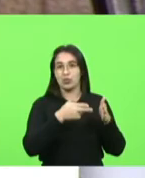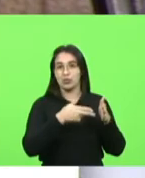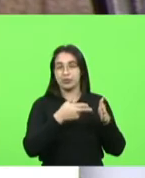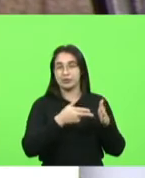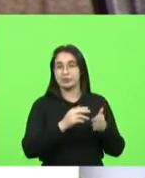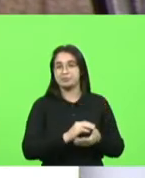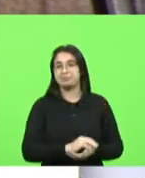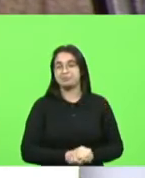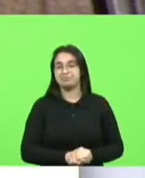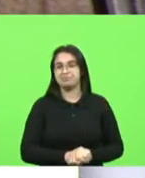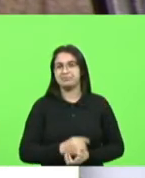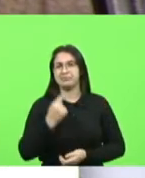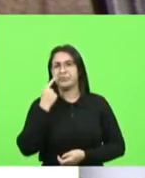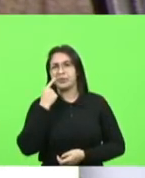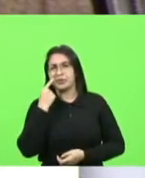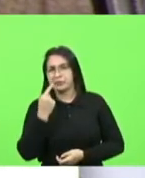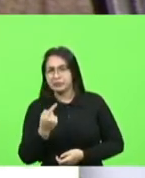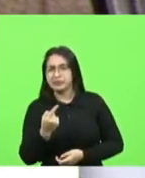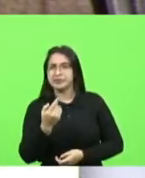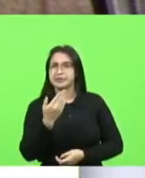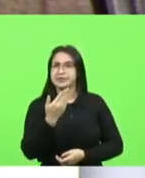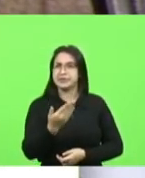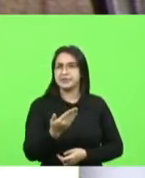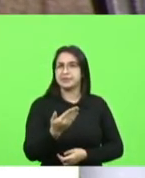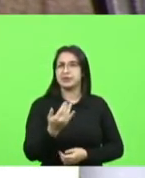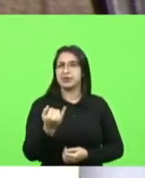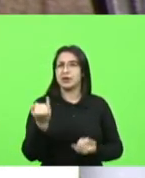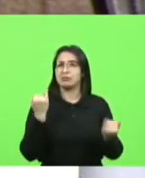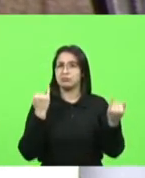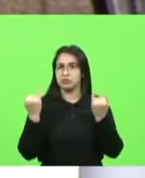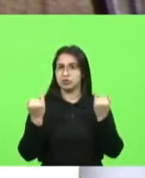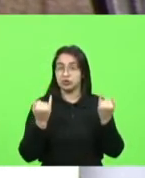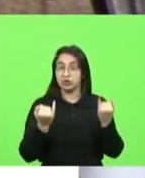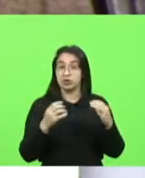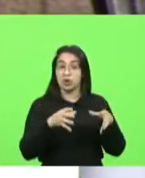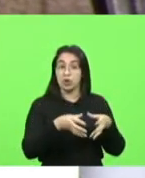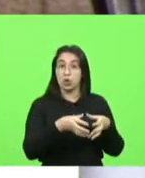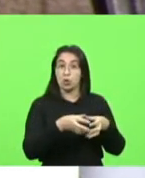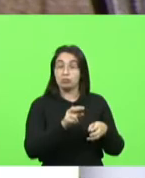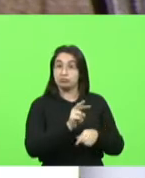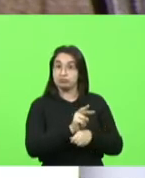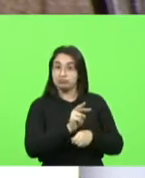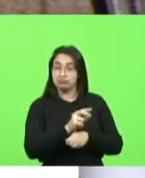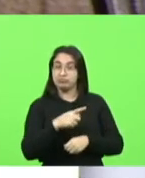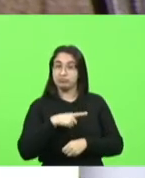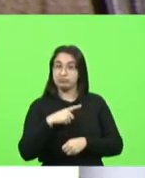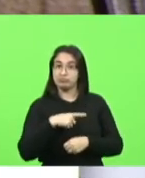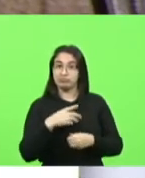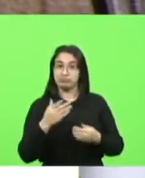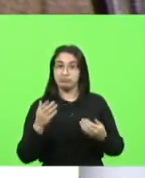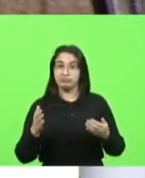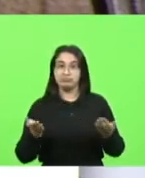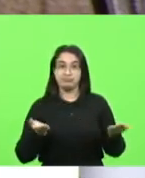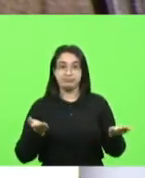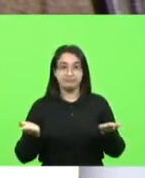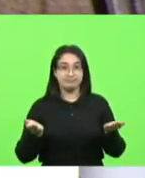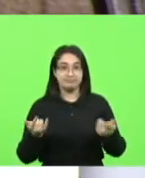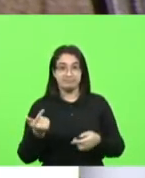notícia vejam só um setor que é protegido um setor que nunca teve licitação um setor que não precisa